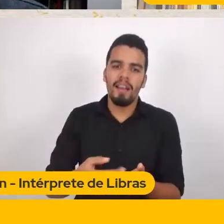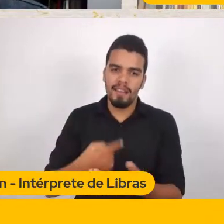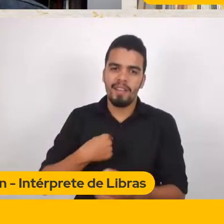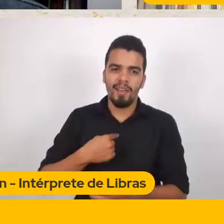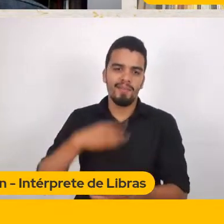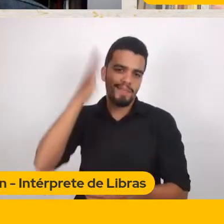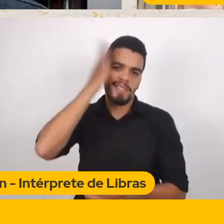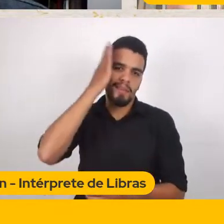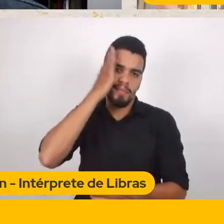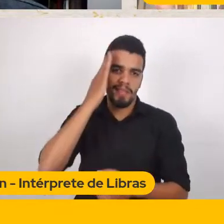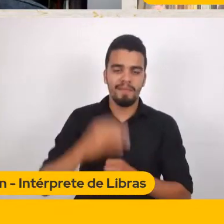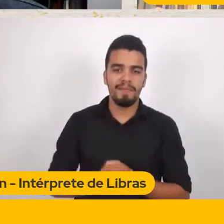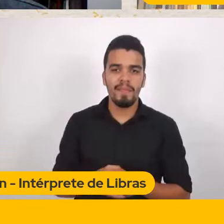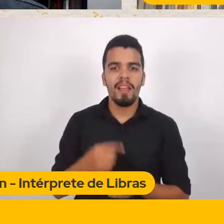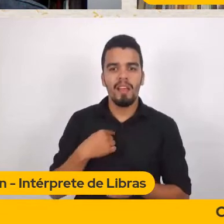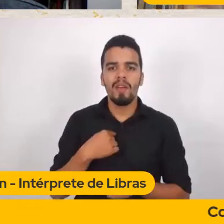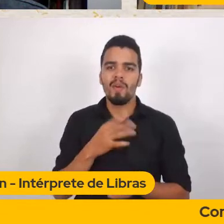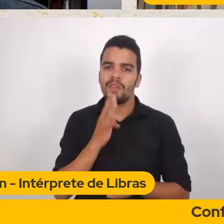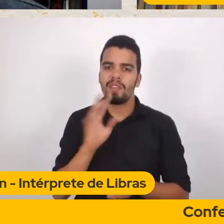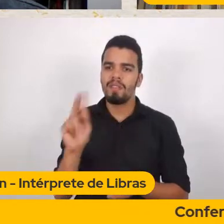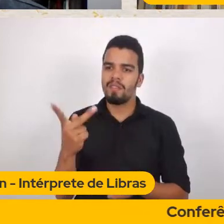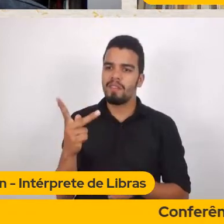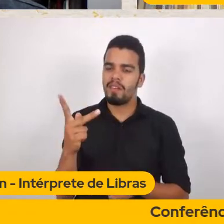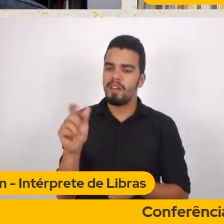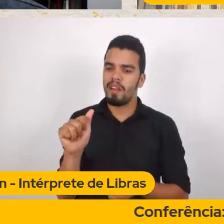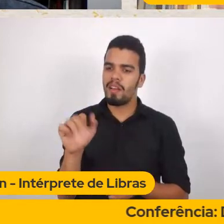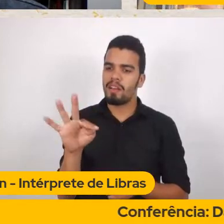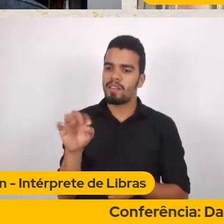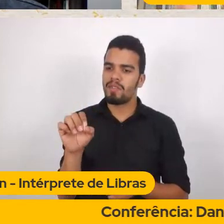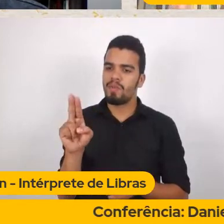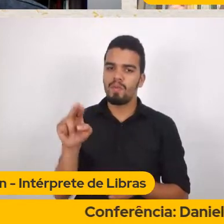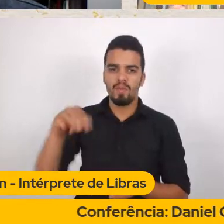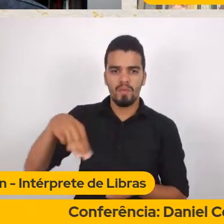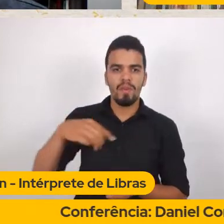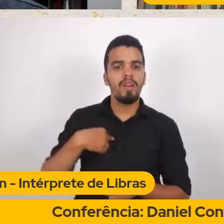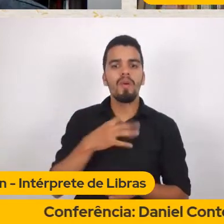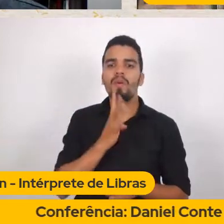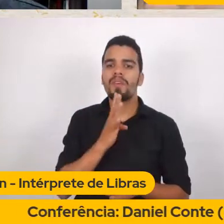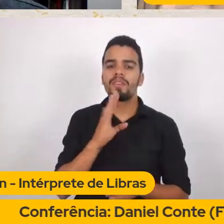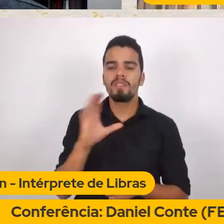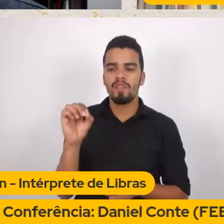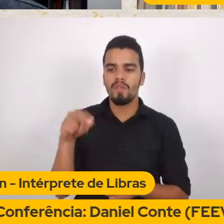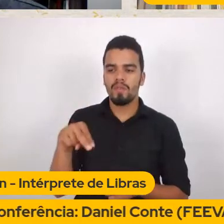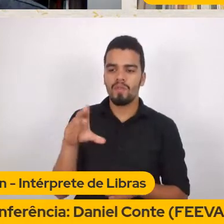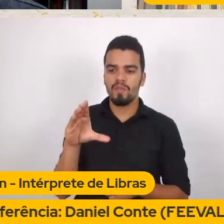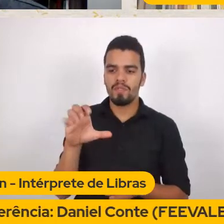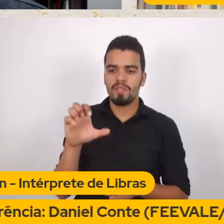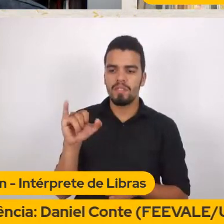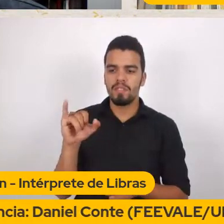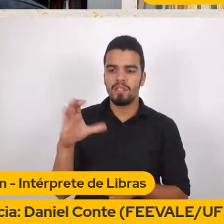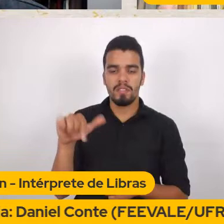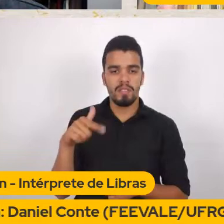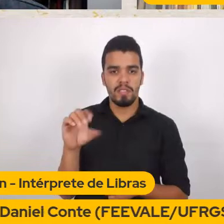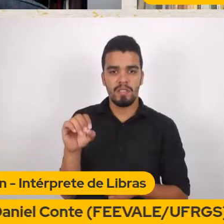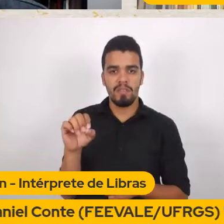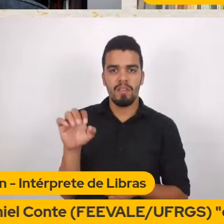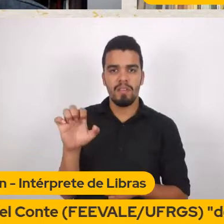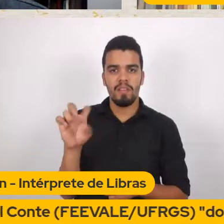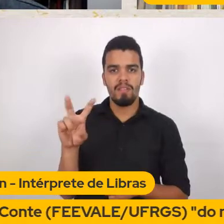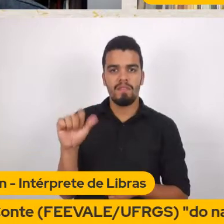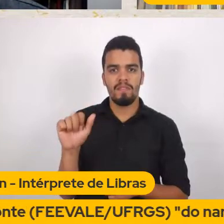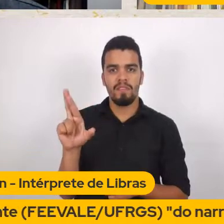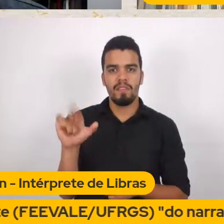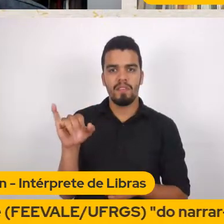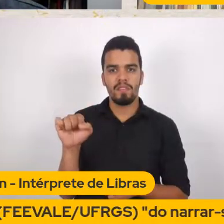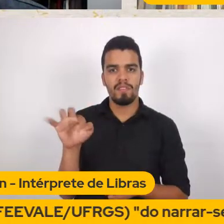Ratum Eu vou entender A Conceição Evaristo Eu vou entender O Itamar Vieira Jr. Como elementos